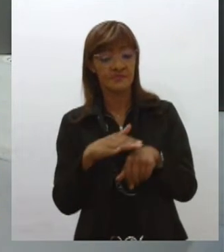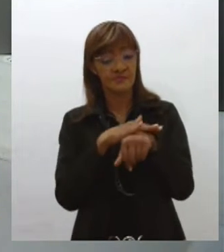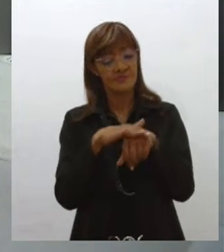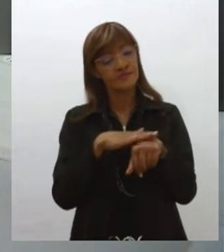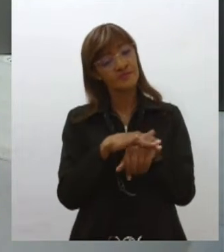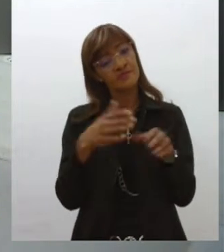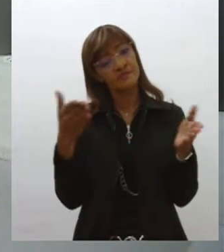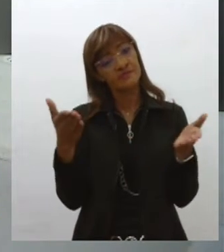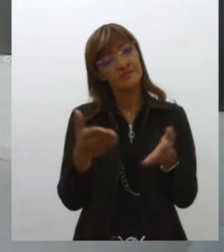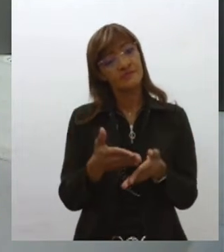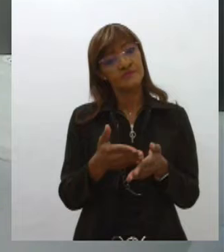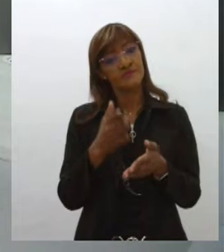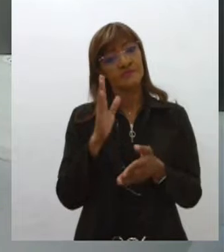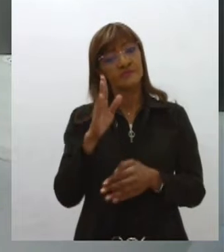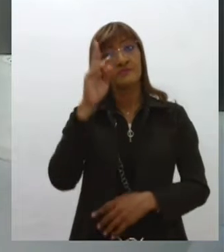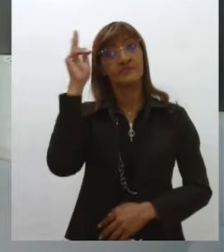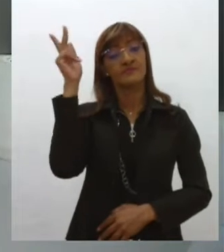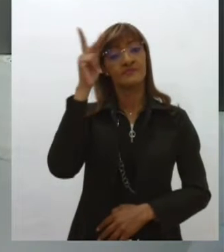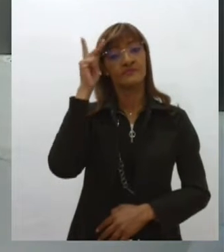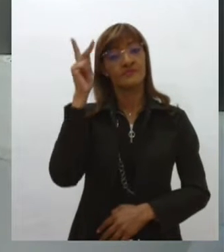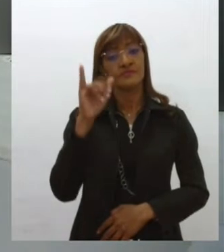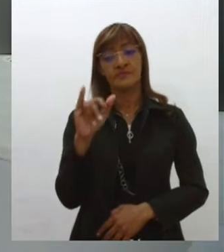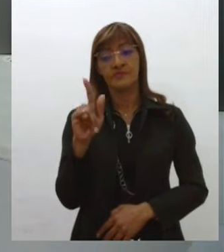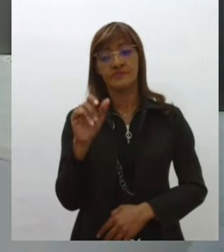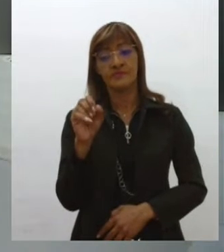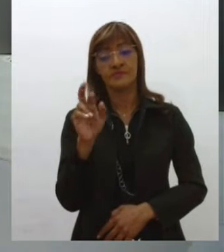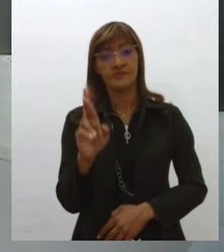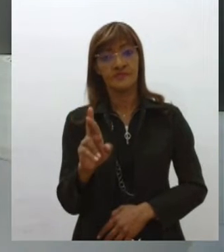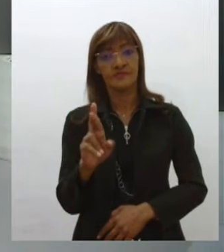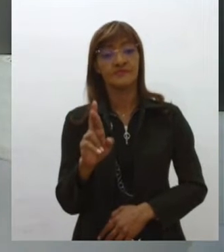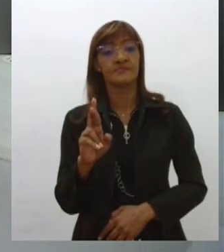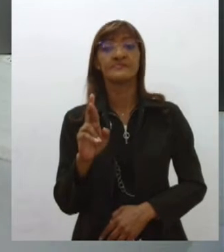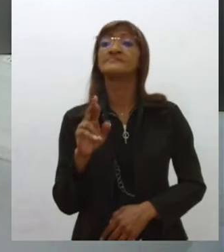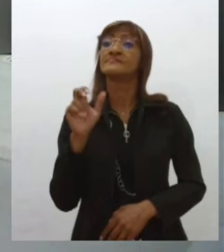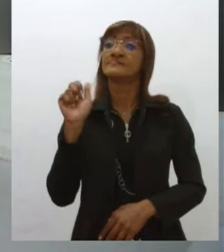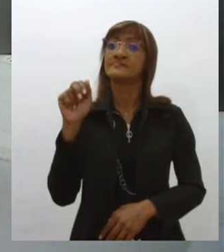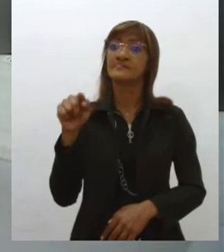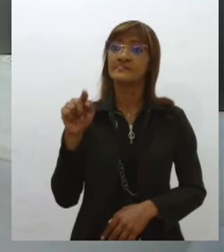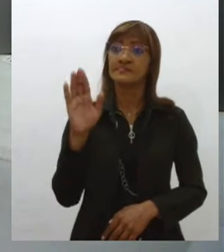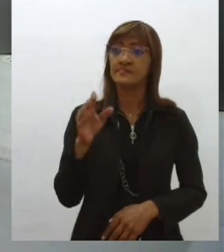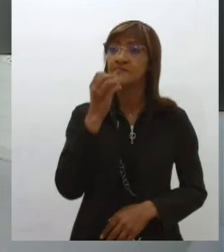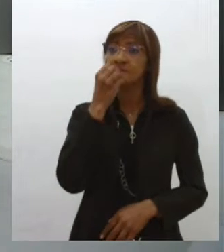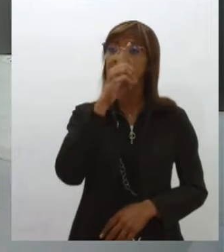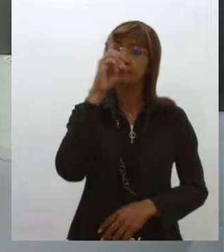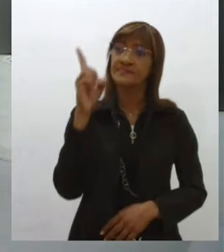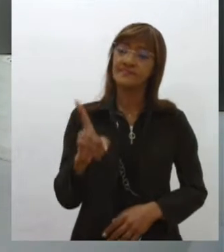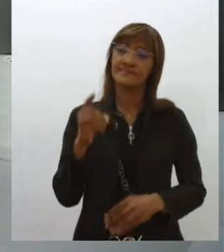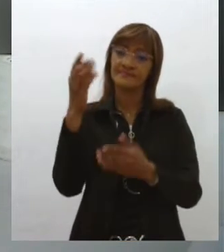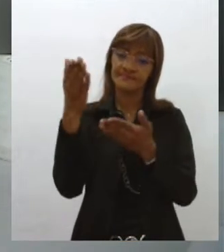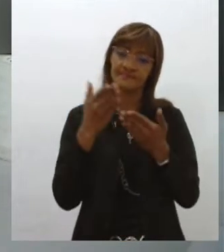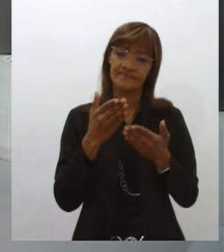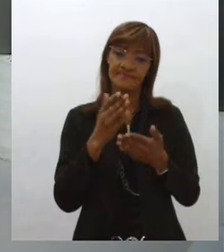agora com o historiador Igor Andrade. Bom dia, Igor. Seja bem-vindo ao JA Primeira Edição.